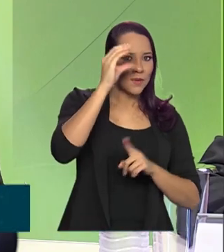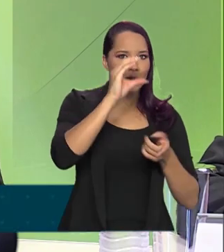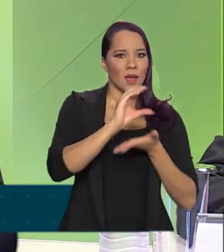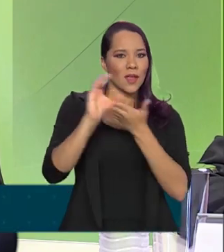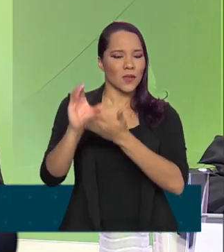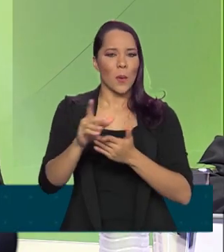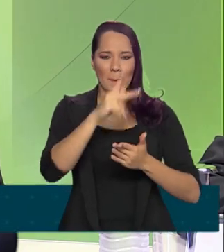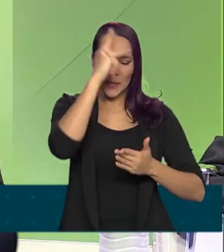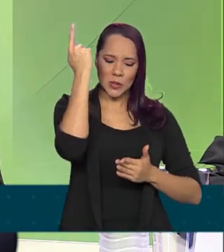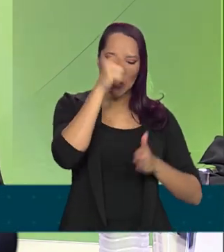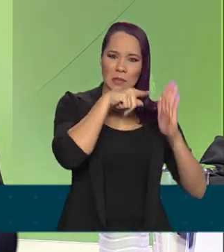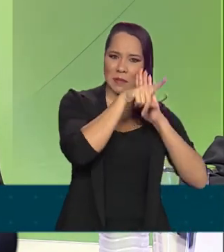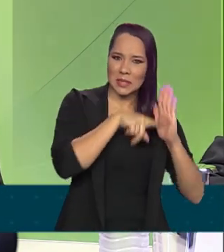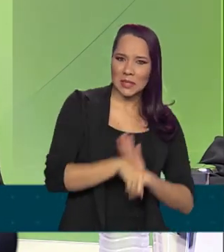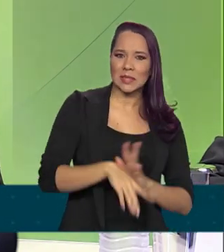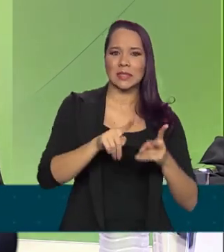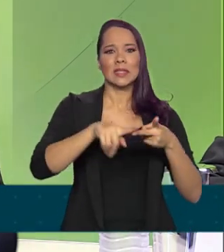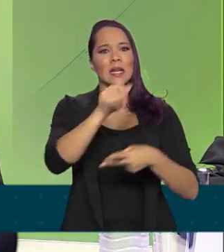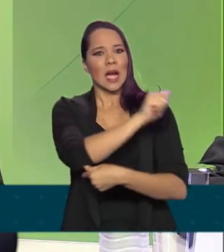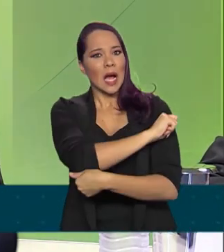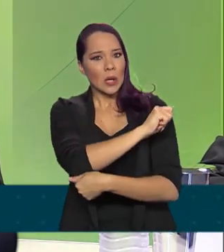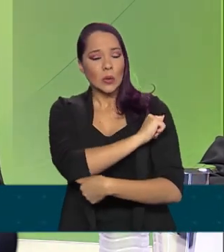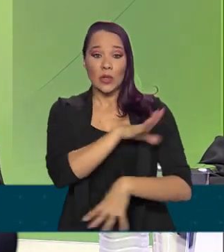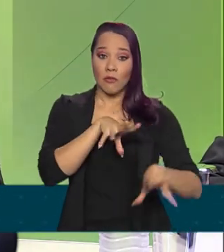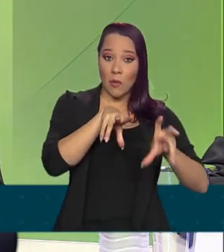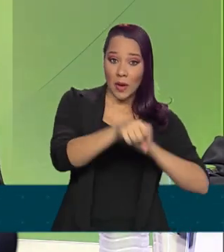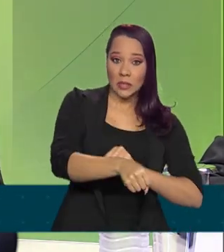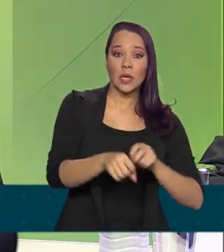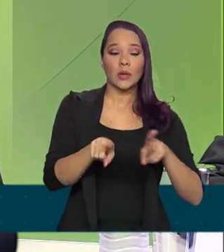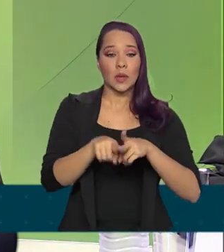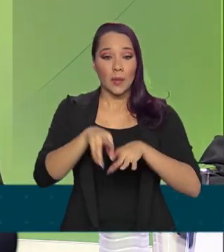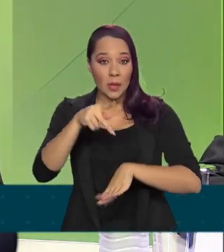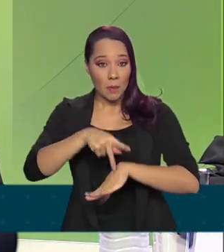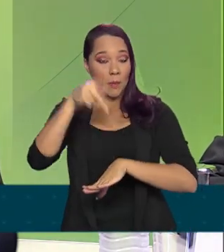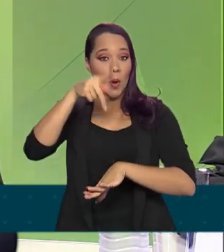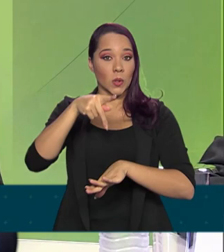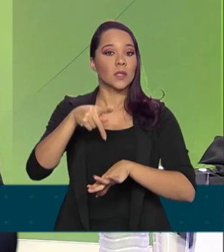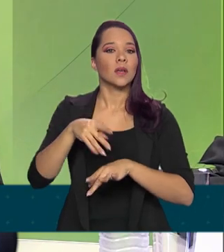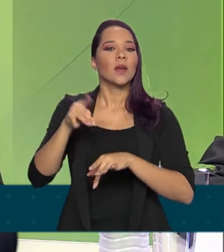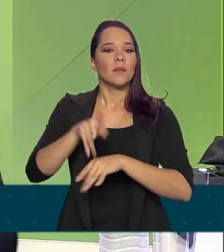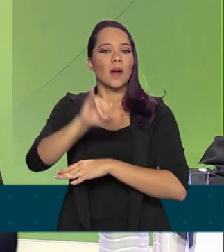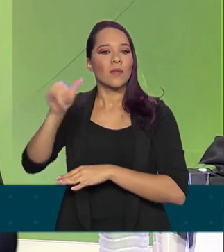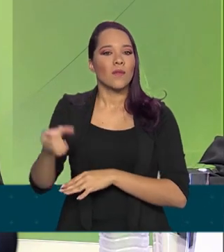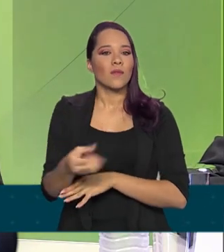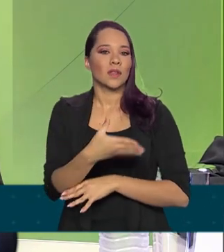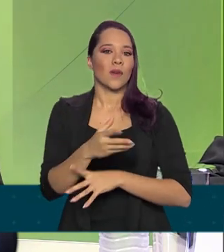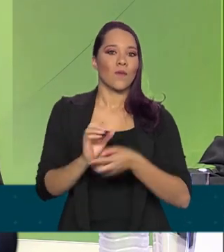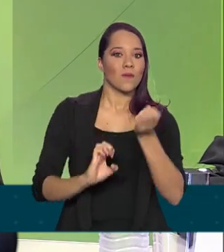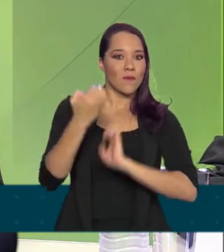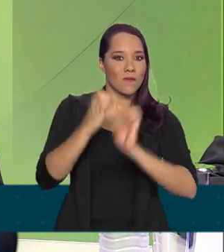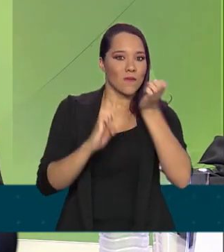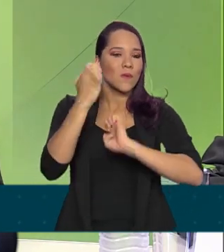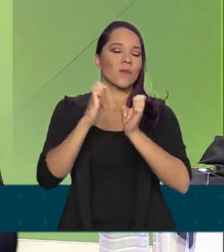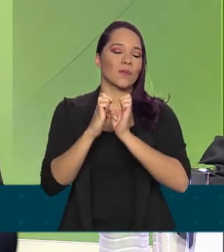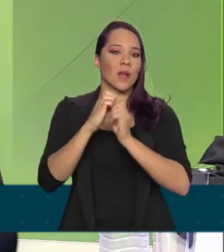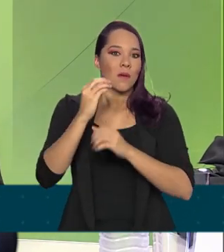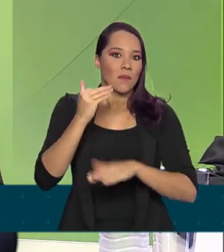os pesquisadores, os estudantes, tanto da graduação quanto da pós-graduação, para a inovação da indústria, para a geração de conhecimento.